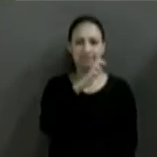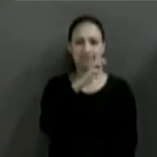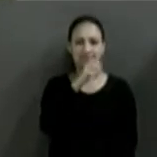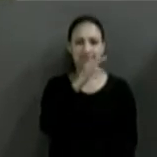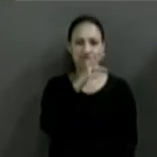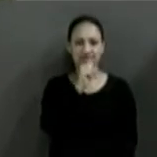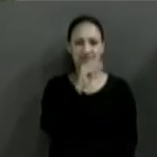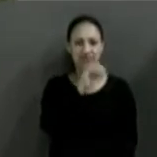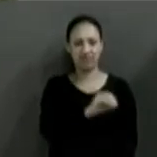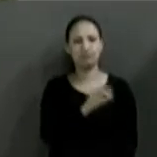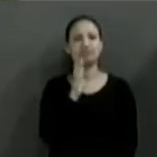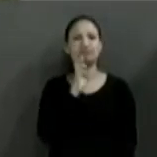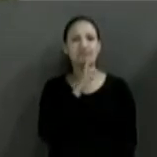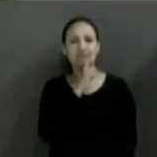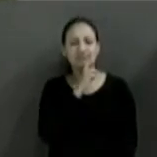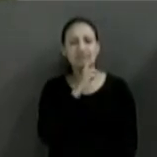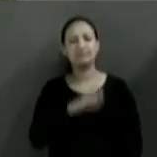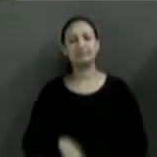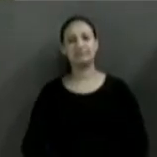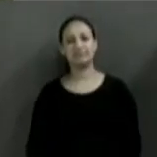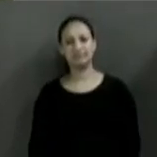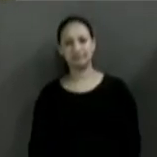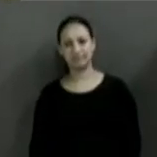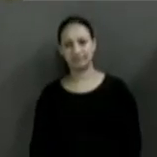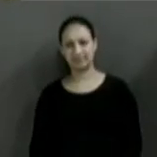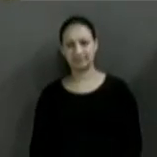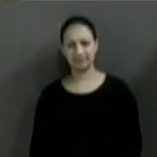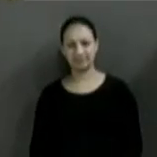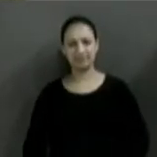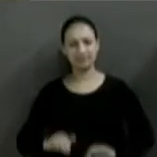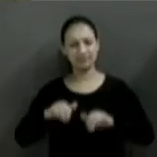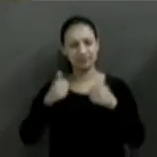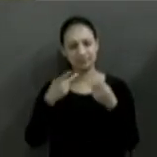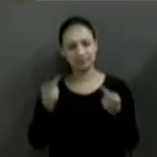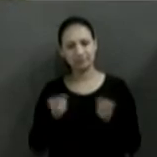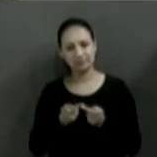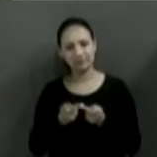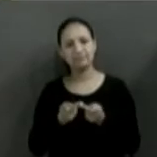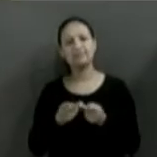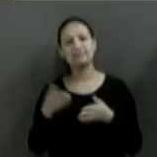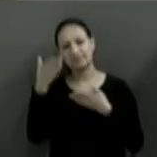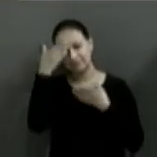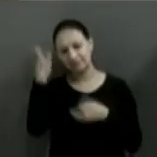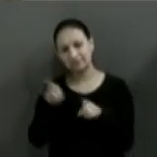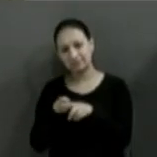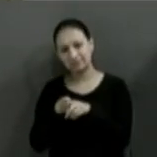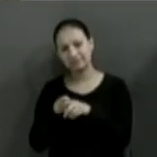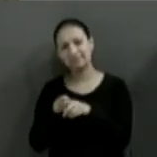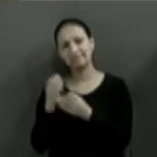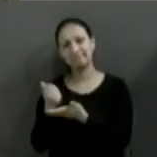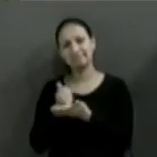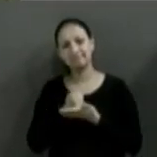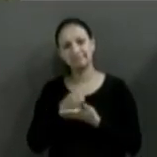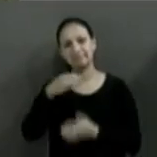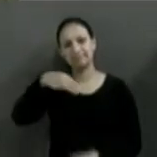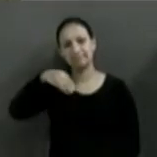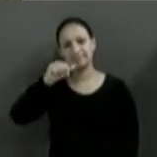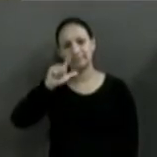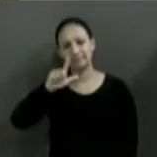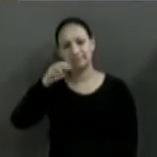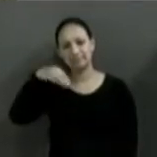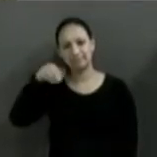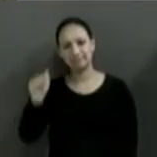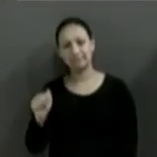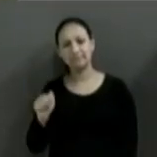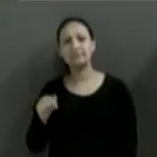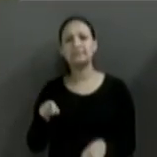no Almoço Melhor Buffet, no Redizinho Natal entrega, a melhor pizza. Agradecemos também o apoio de Mal Mal Produções, RCA